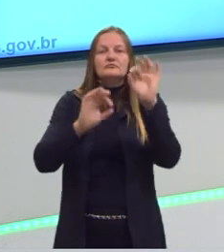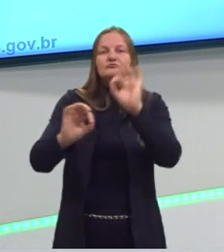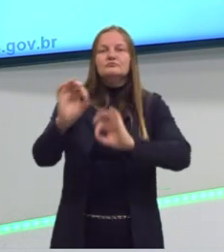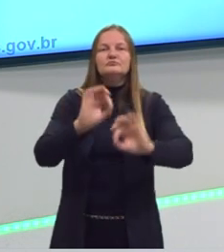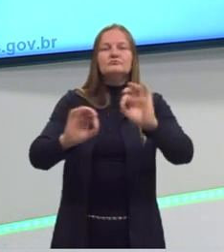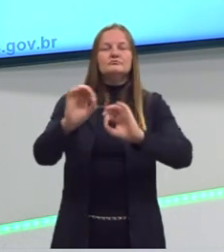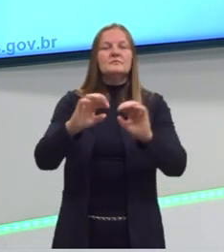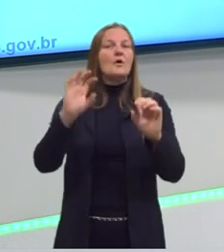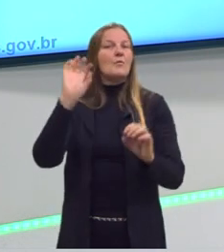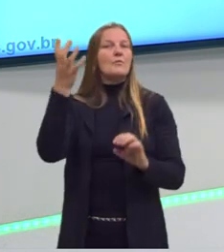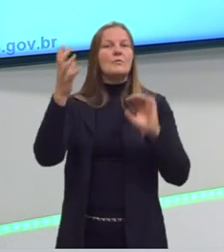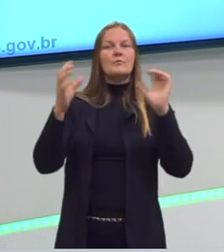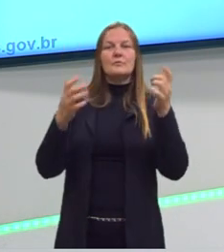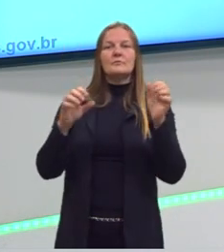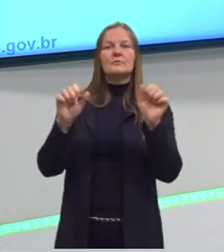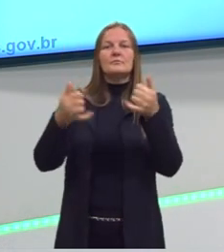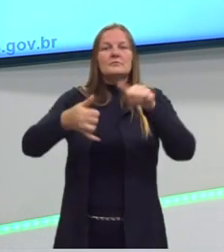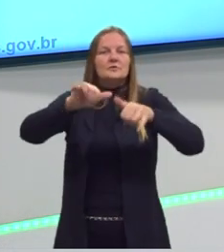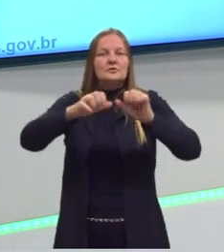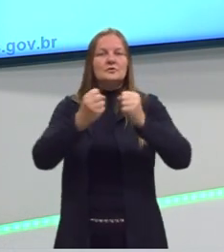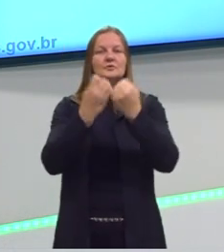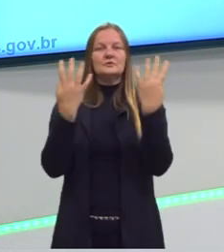todas as questões de estequiometria.